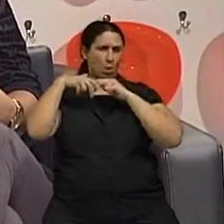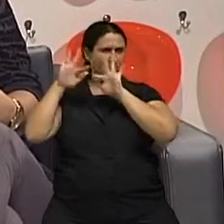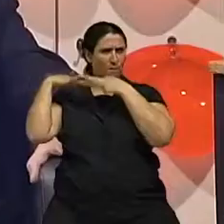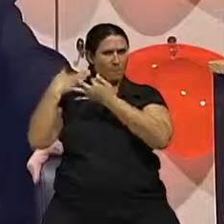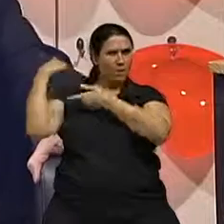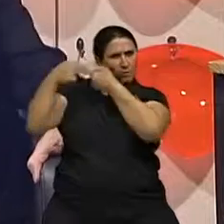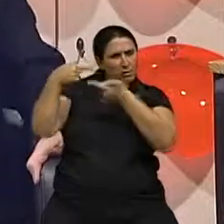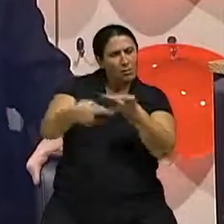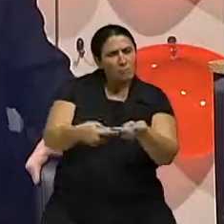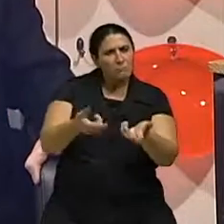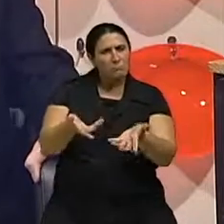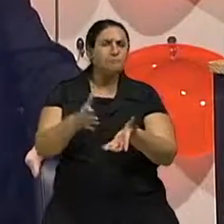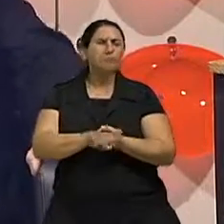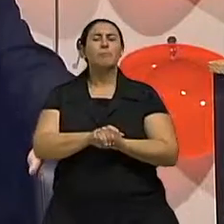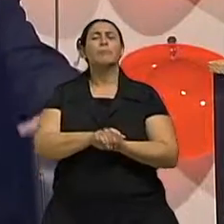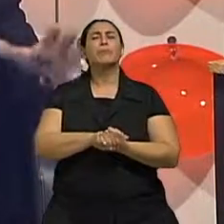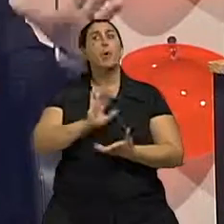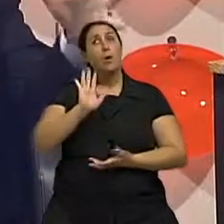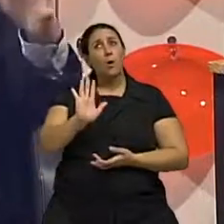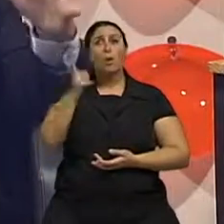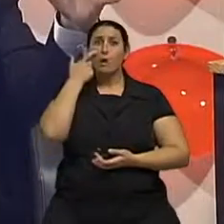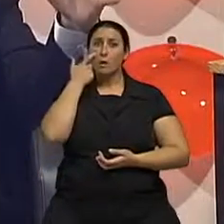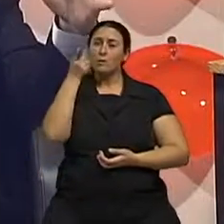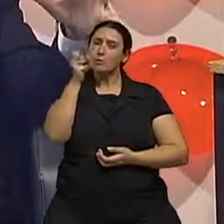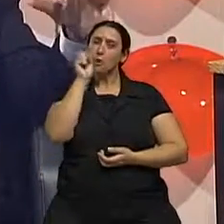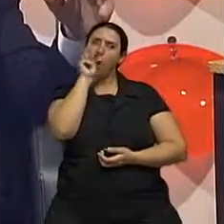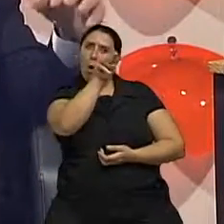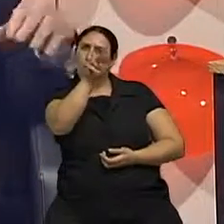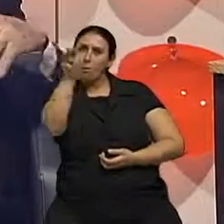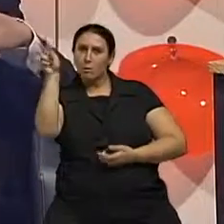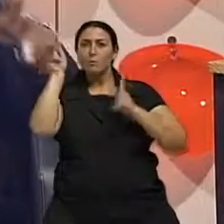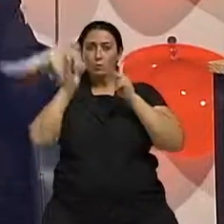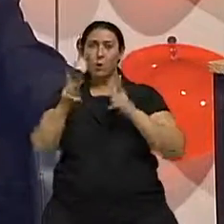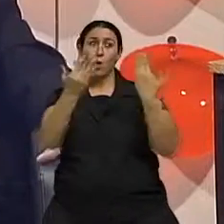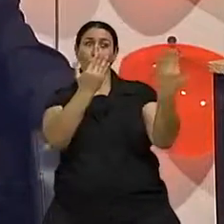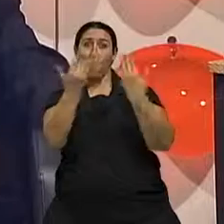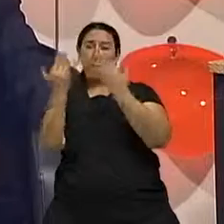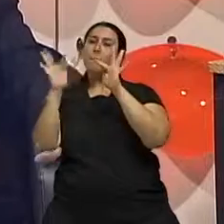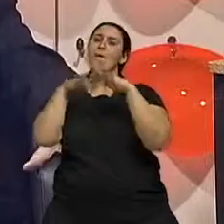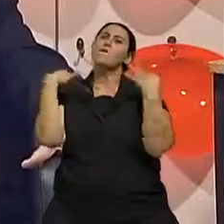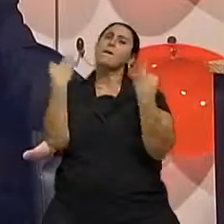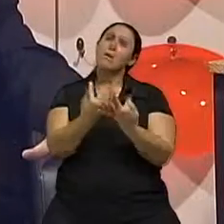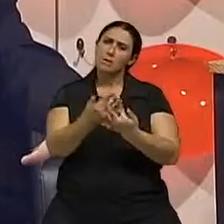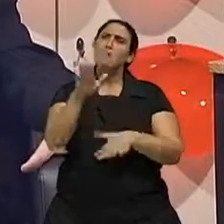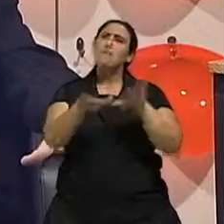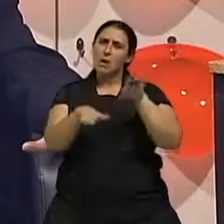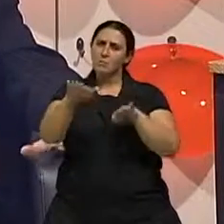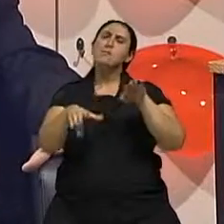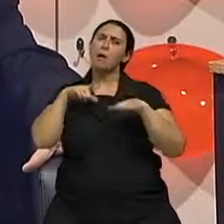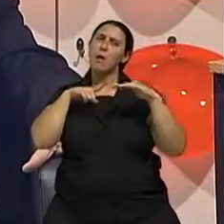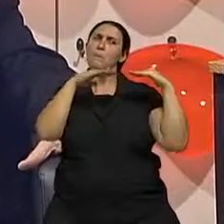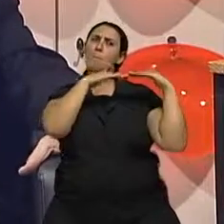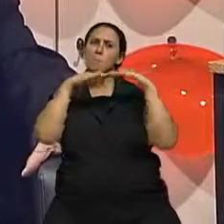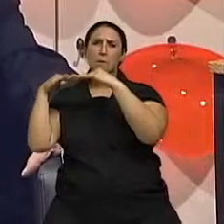vezes? É assim, se tu pegar várias pessoas e olhar as pessoas e comparar com os seus familiares, às vezes existe um padrão.